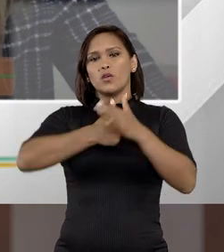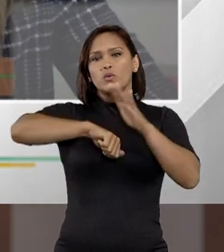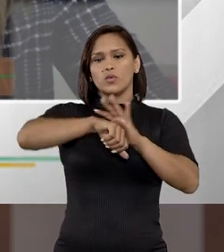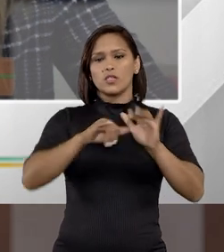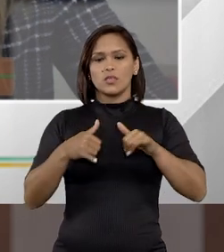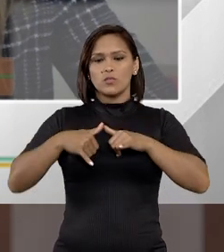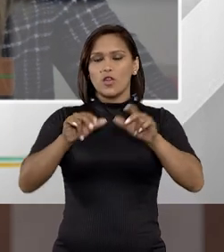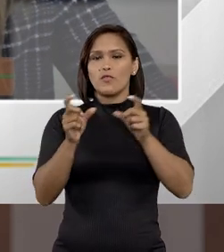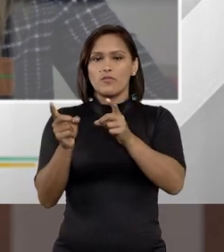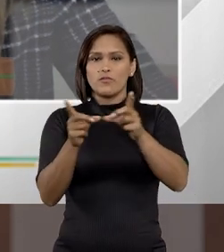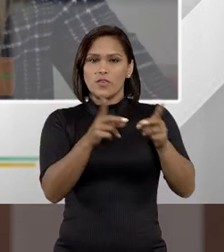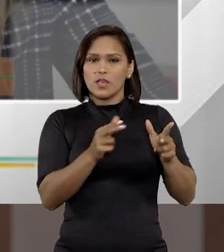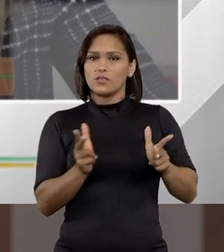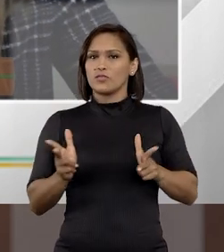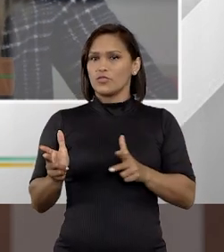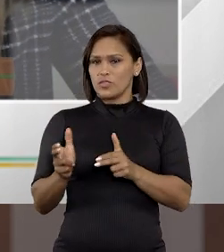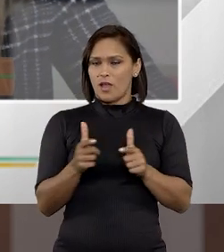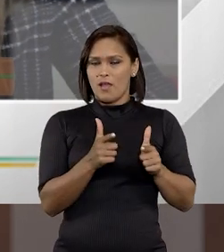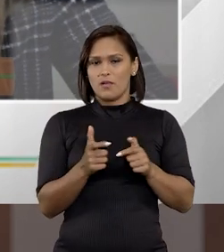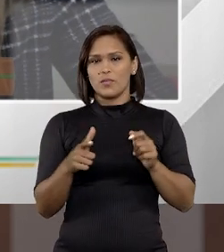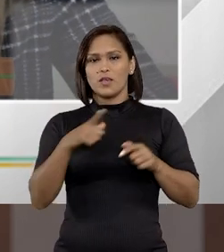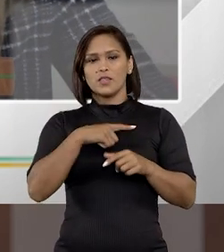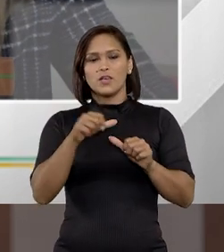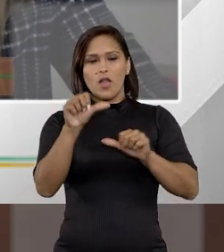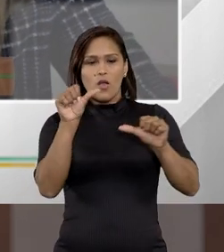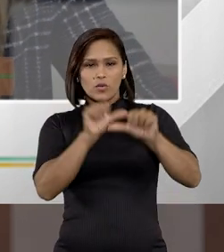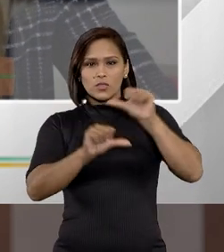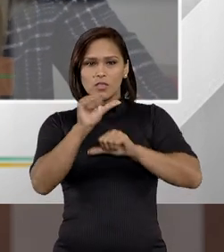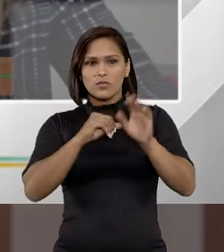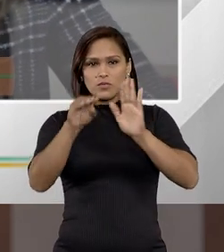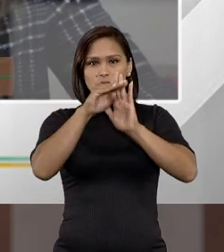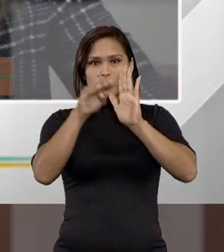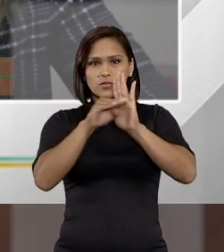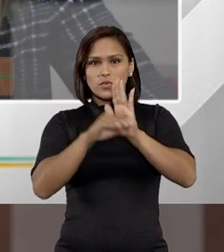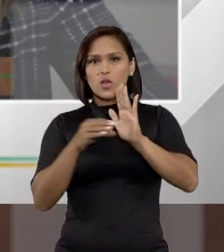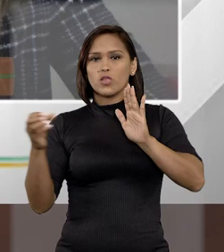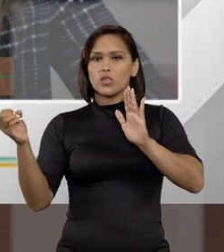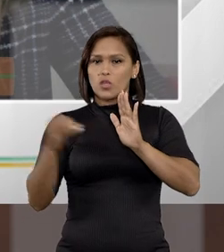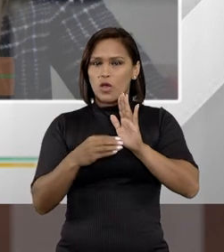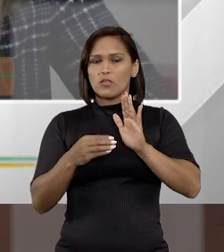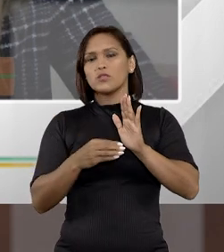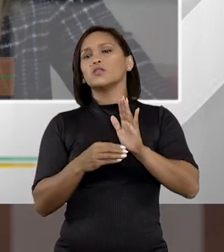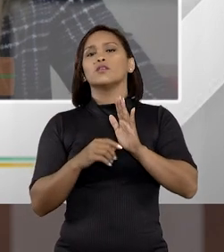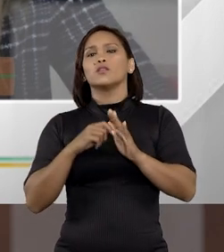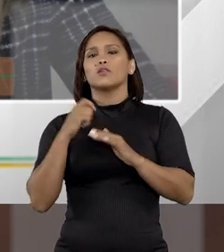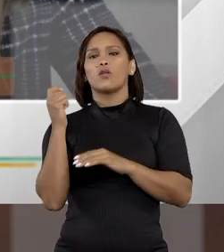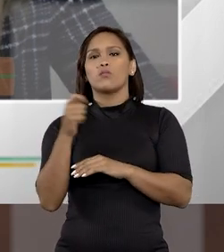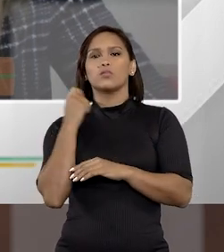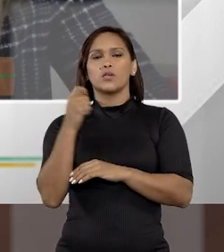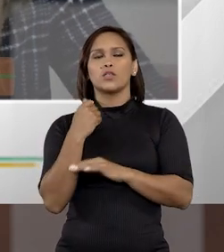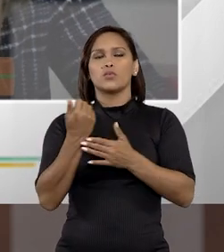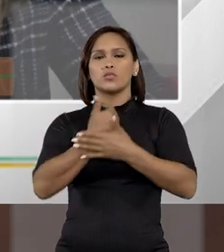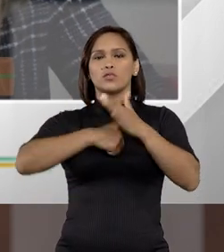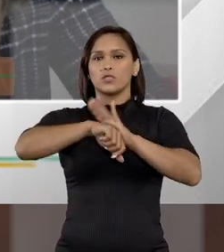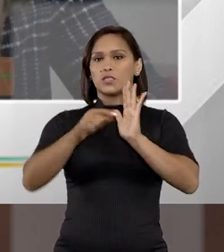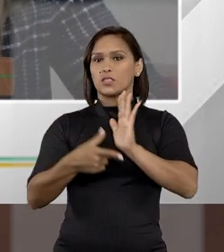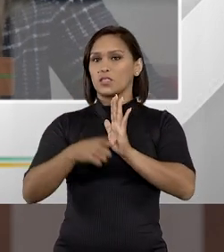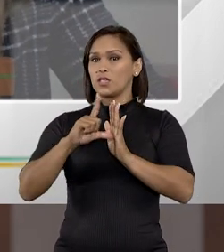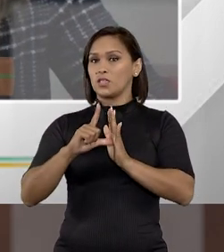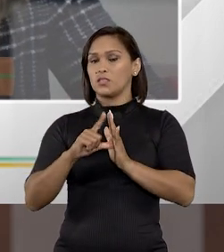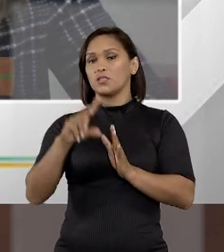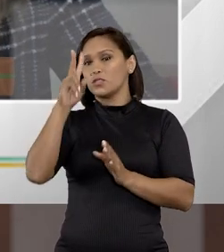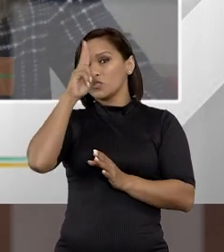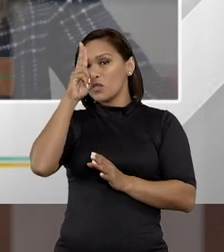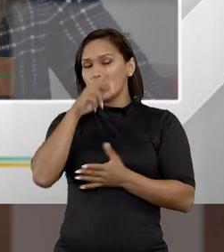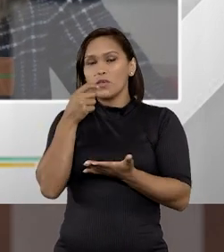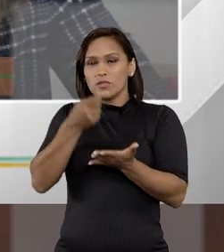crime de comércio ilegal de armas. Então, assim, a gente teve uma alteração que incluiu novas figuras, como crimes hediondos, que antes não eram. E só lembrando, eu